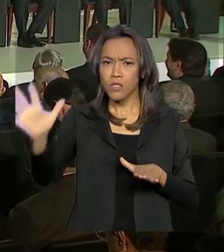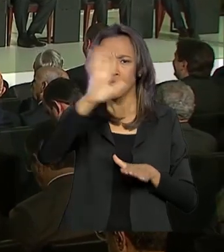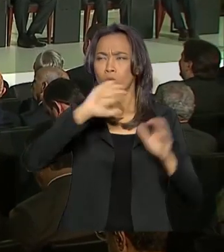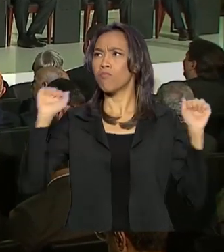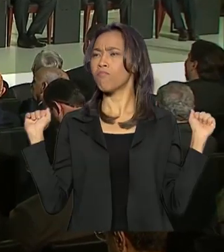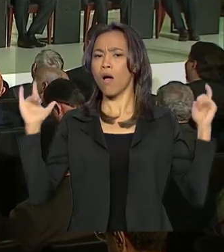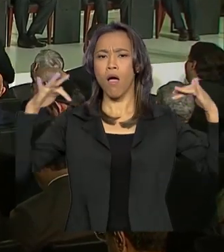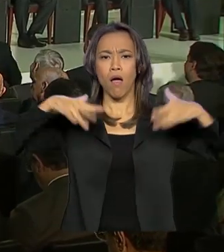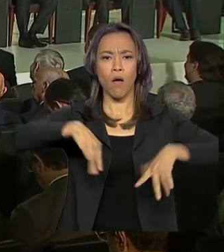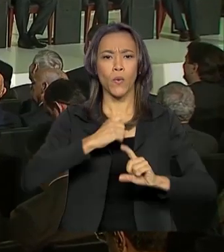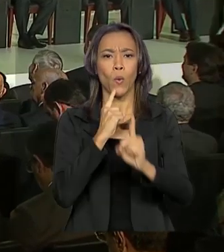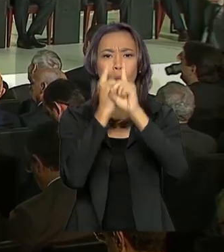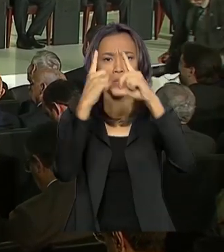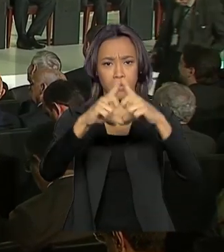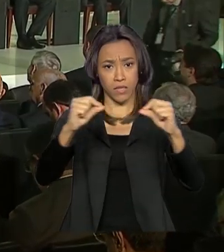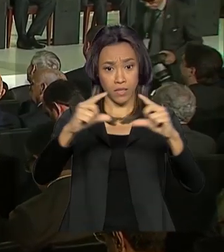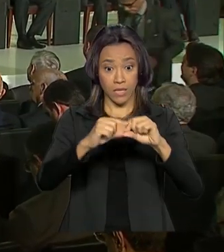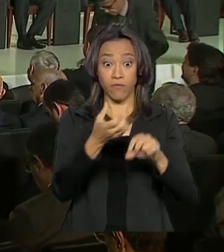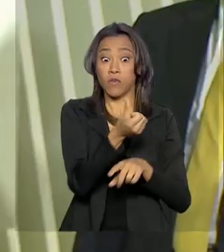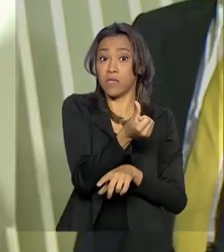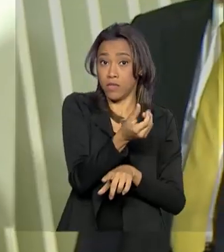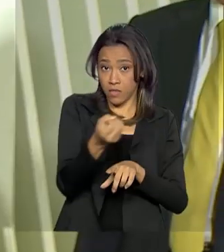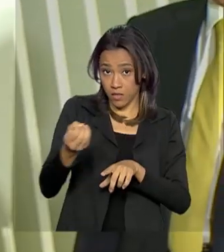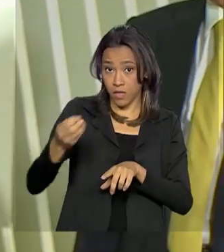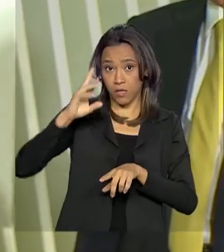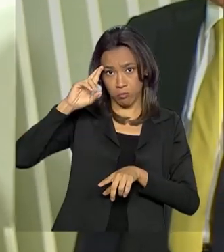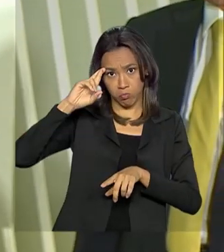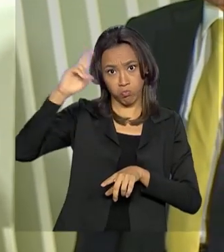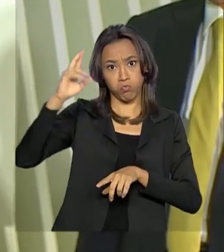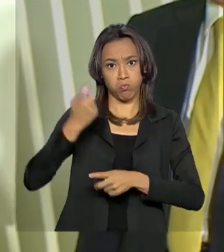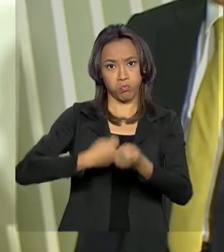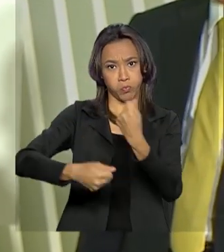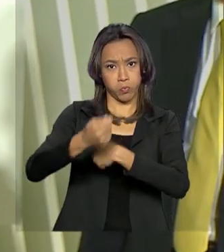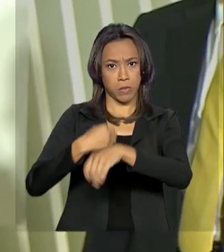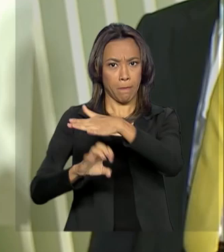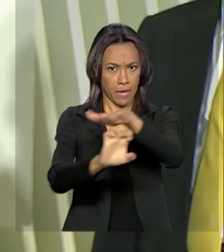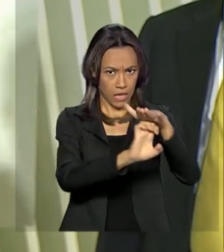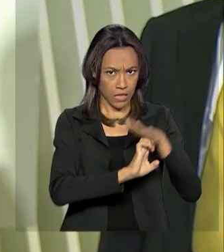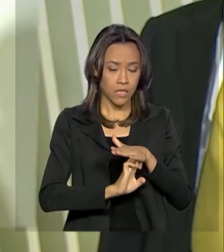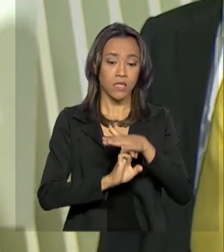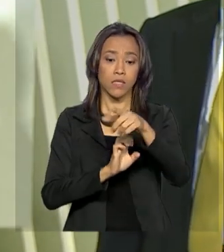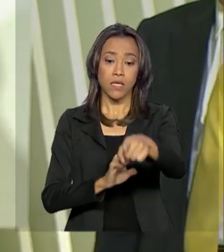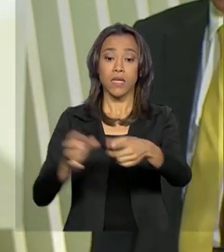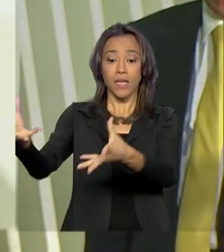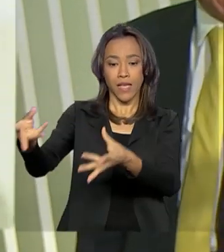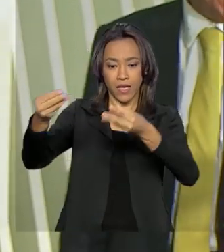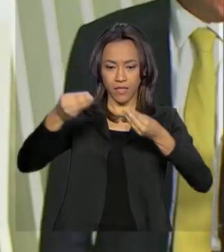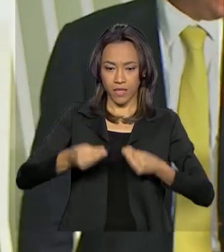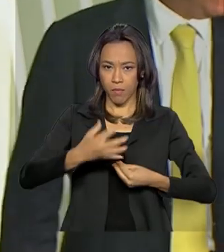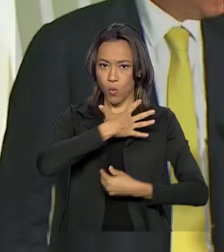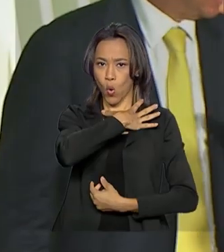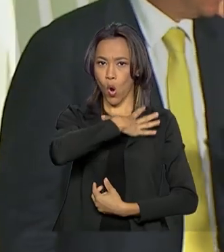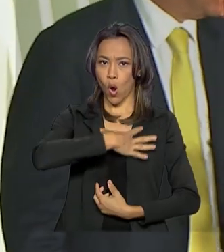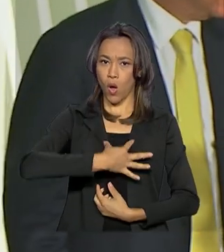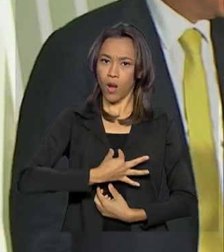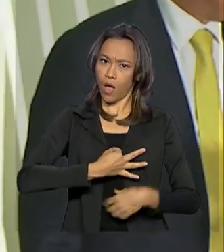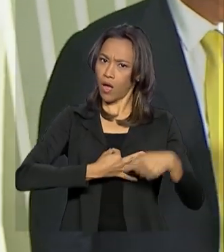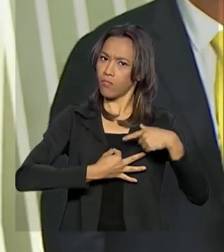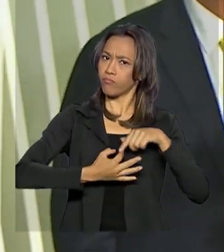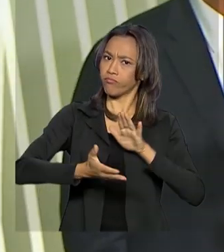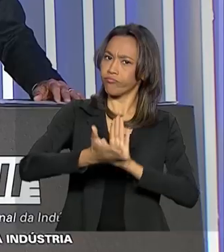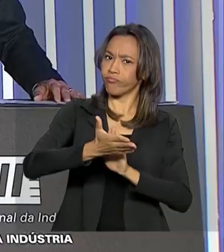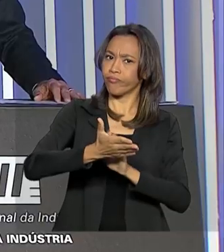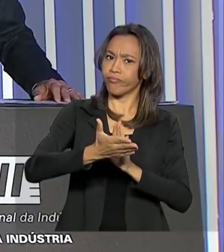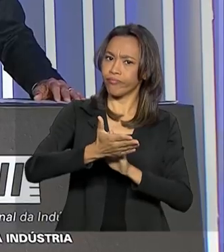reuniu cerca de 600 empresários. O presidente Jair Bolsonaro recebeu o grande colar da Ordem do Mérito